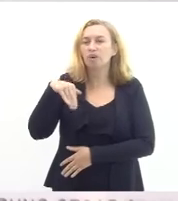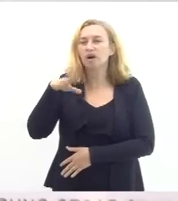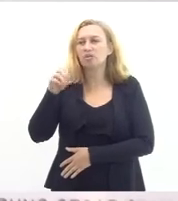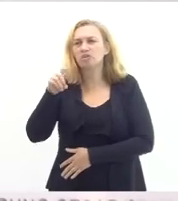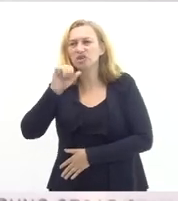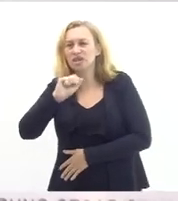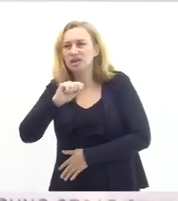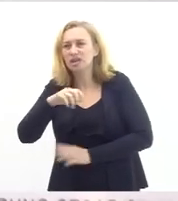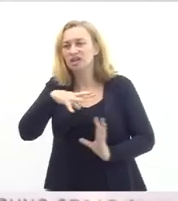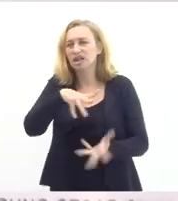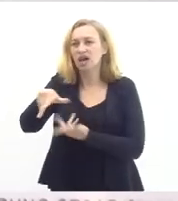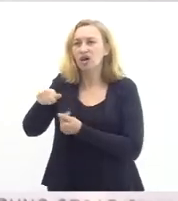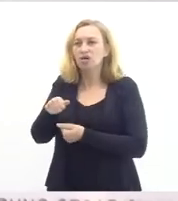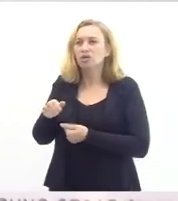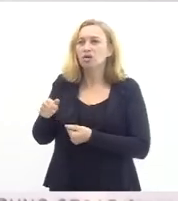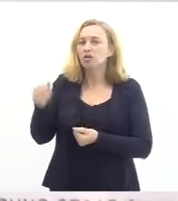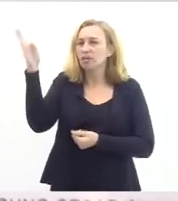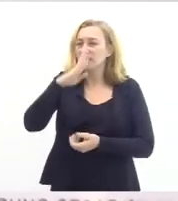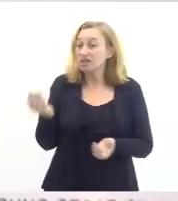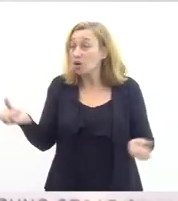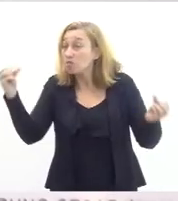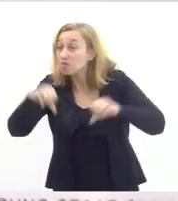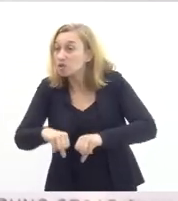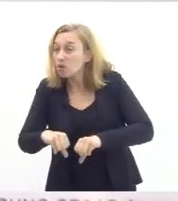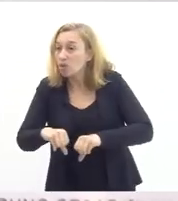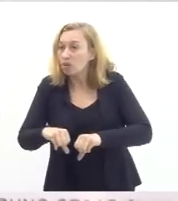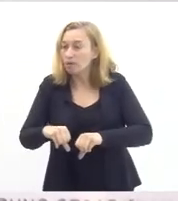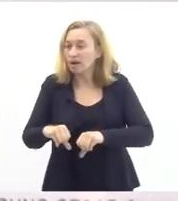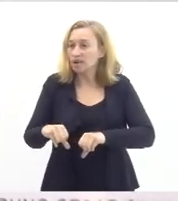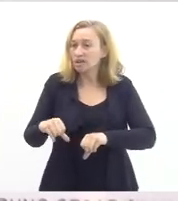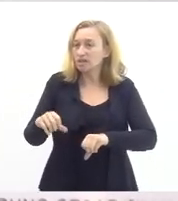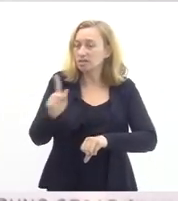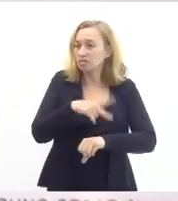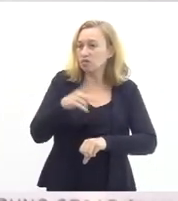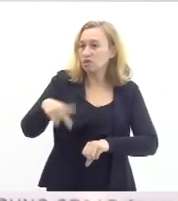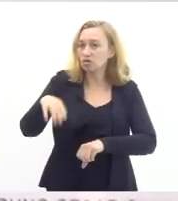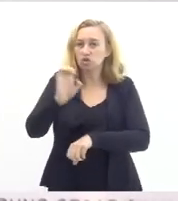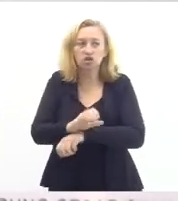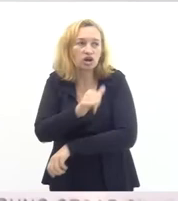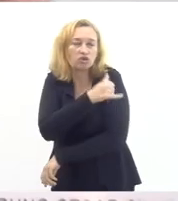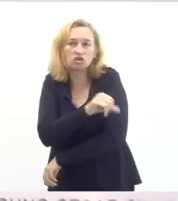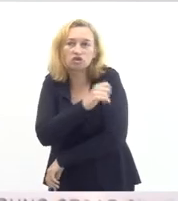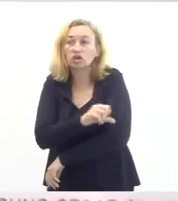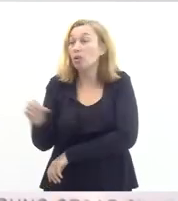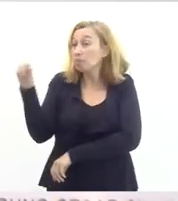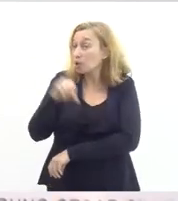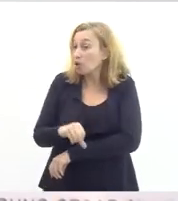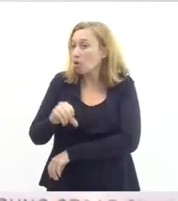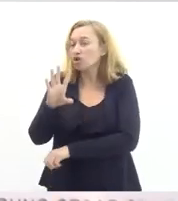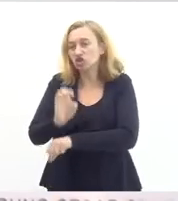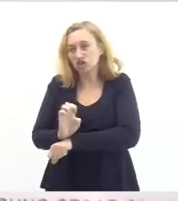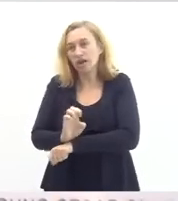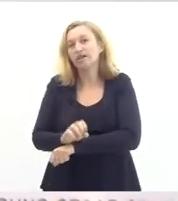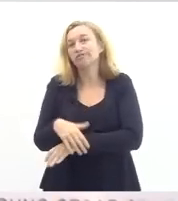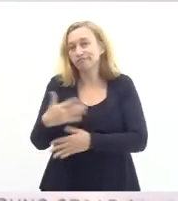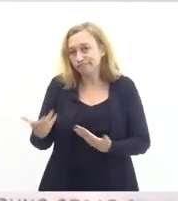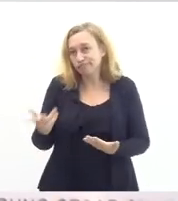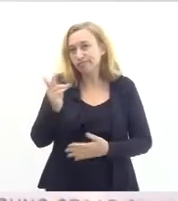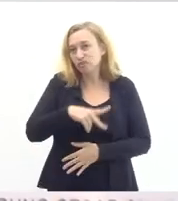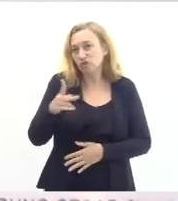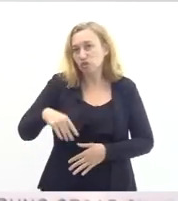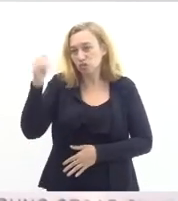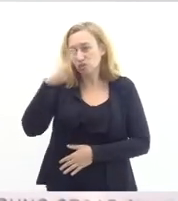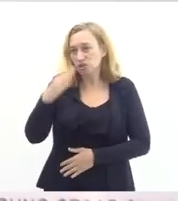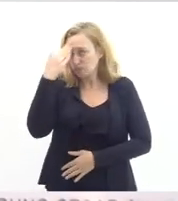está entre os piores países que remuneram seus professores e o estado do Rio de Janeiro entre os piores estados que remuneram seus professores no